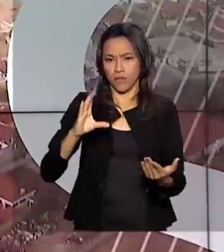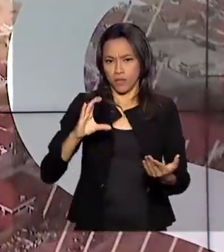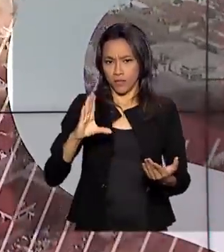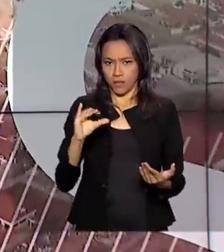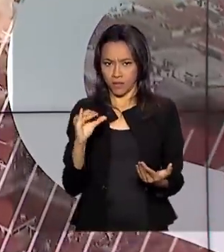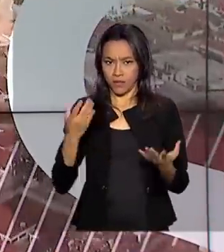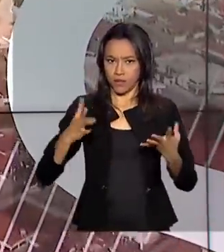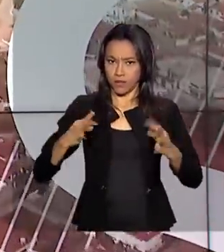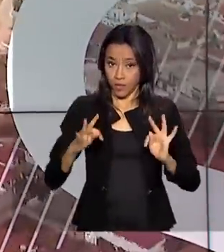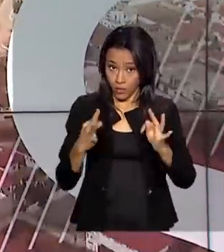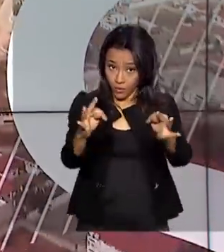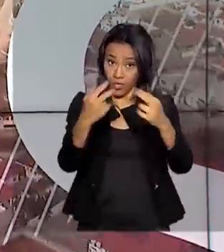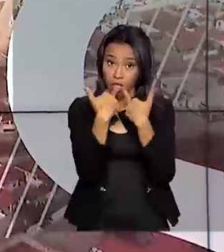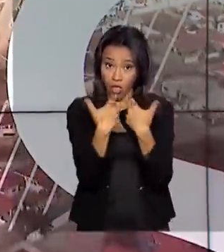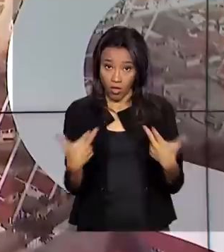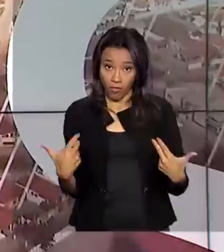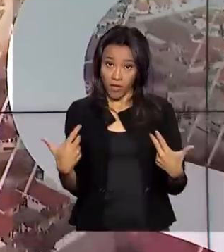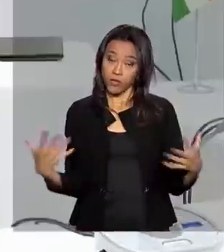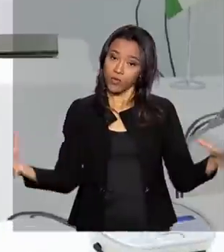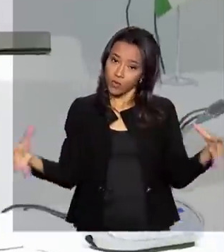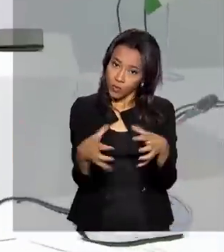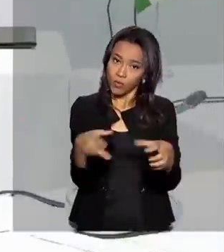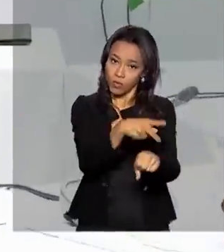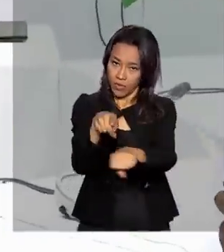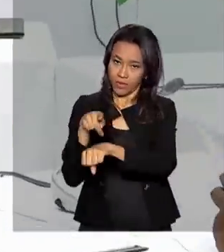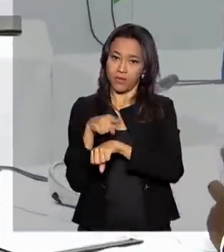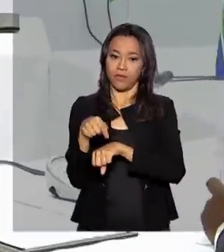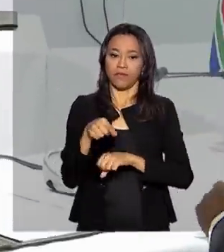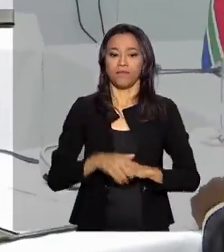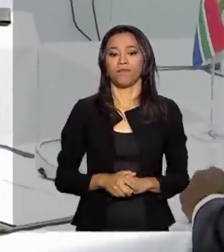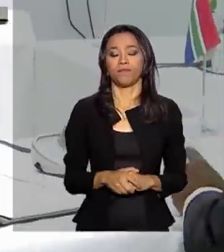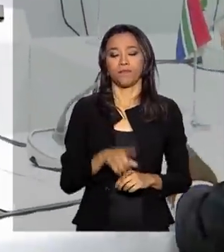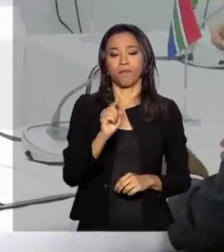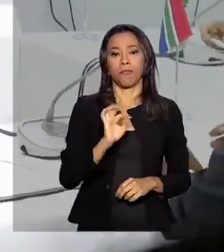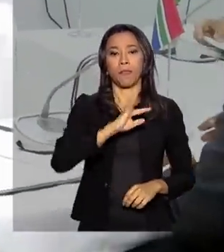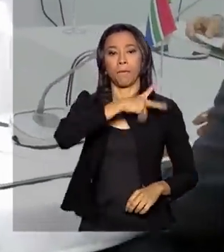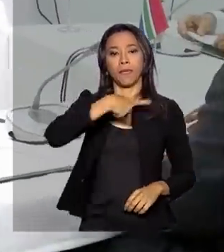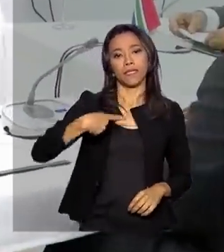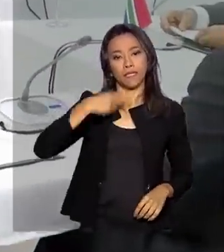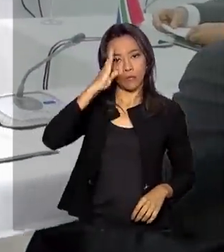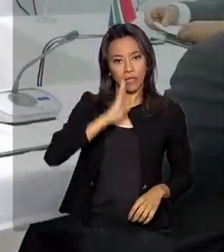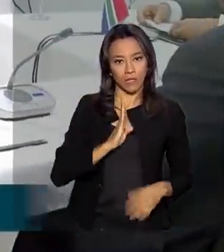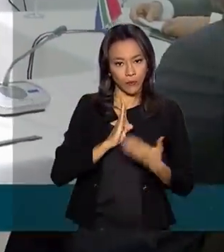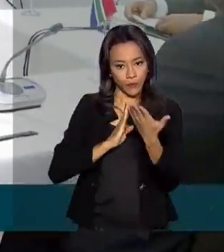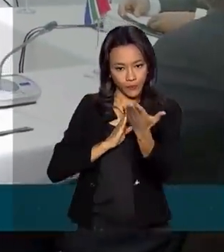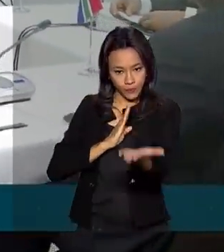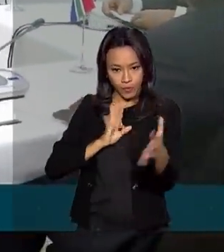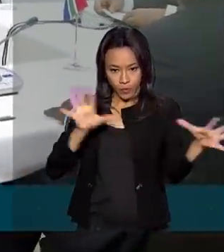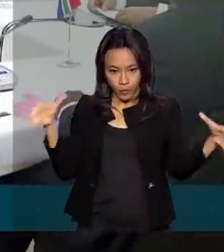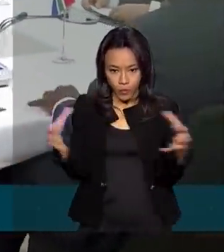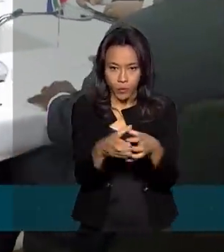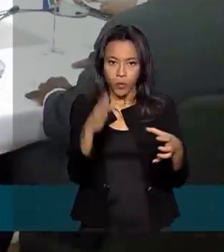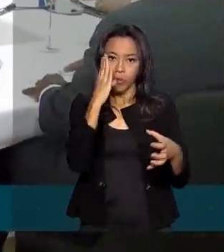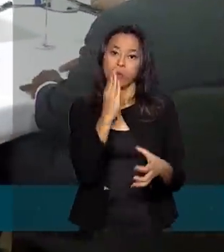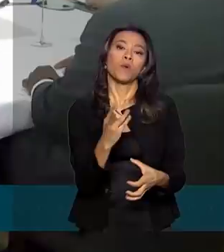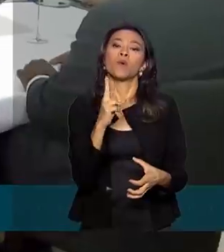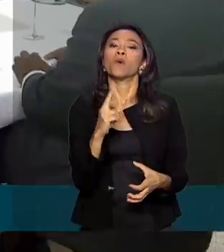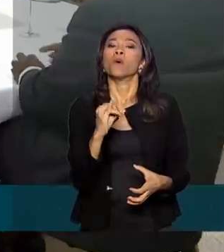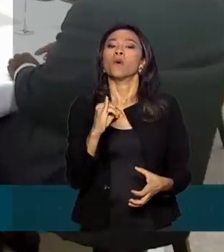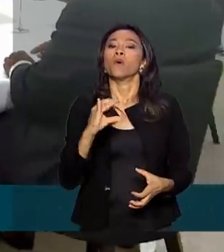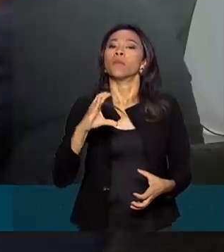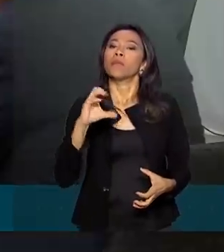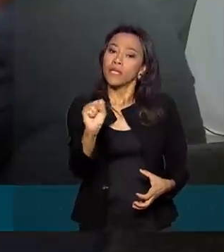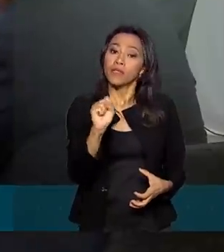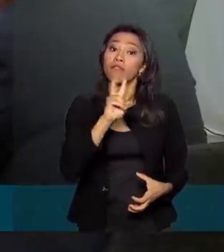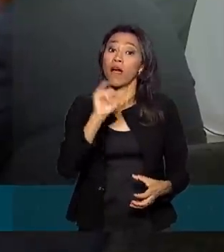inovação entre os países. Sob a presidência brasileira, os líderes do BRICS vão se encontrar